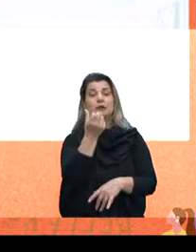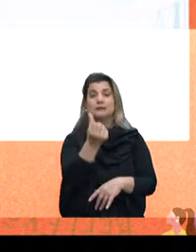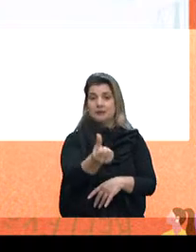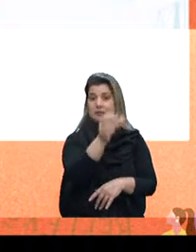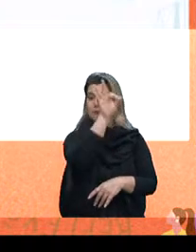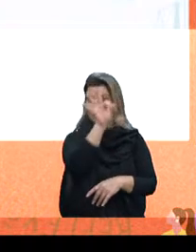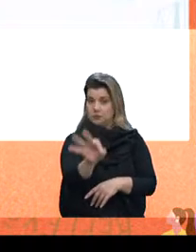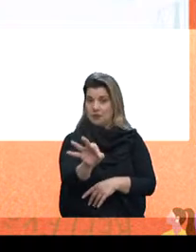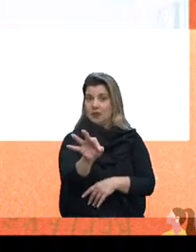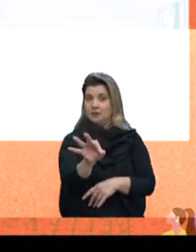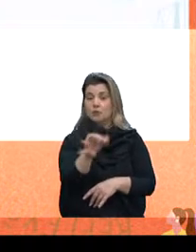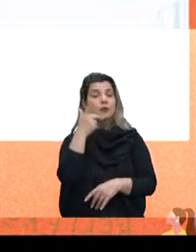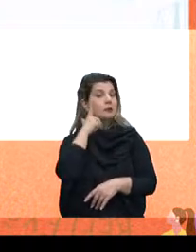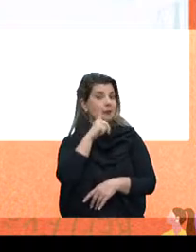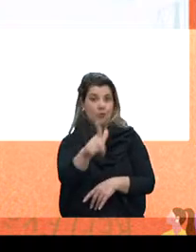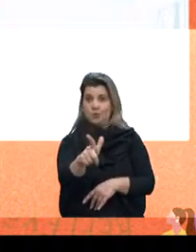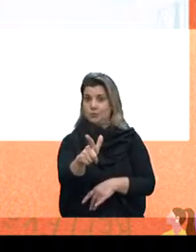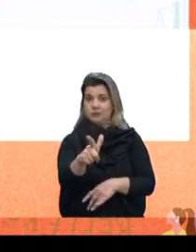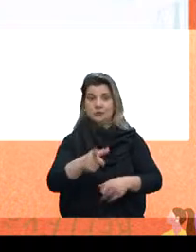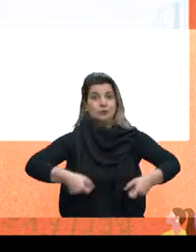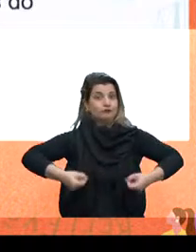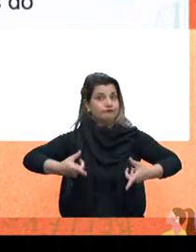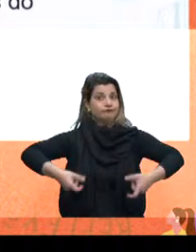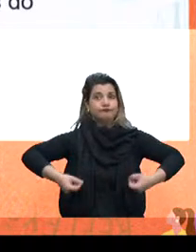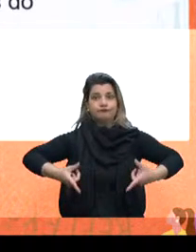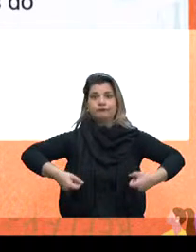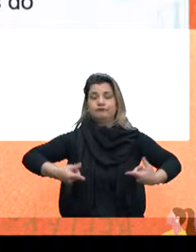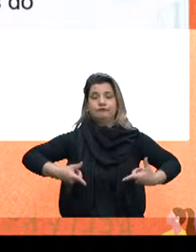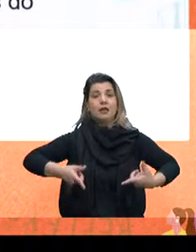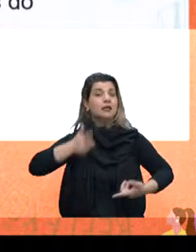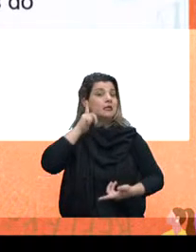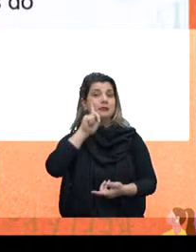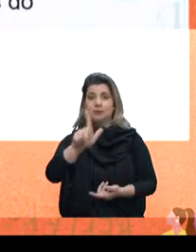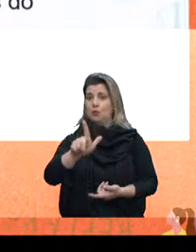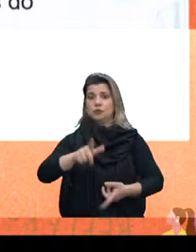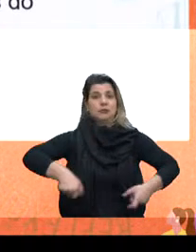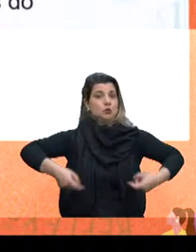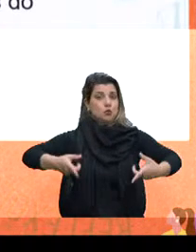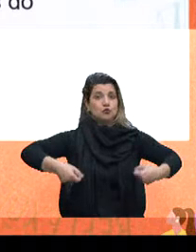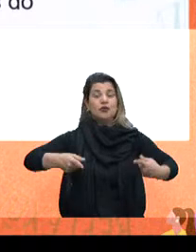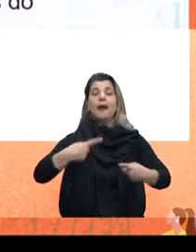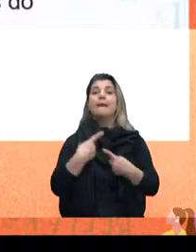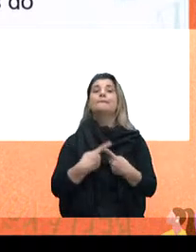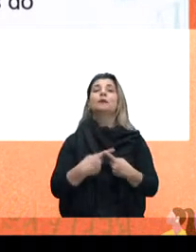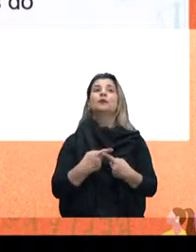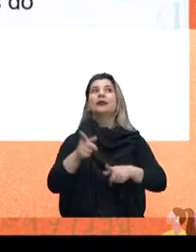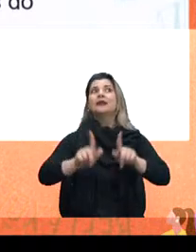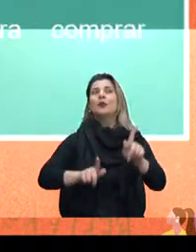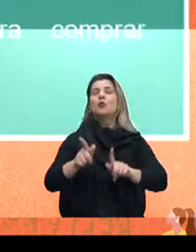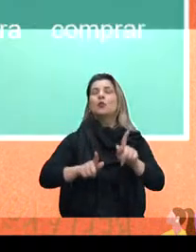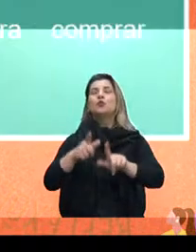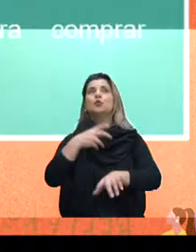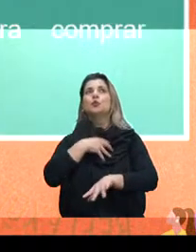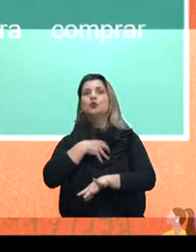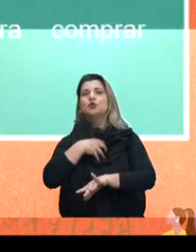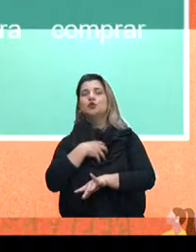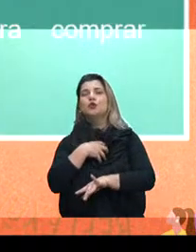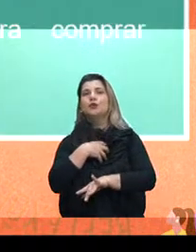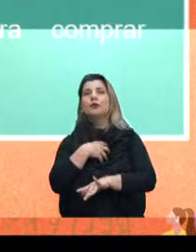preciso, que não conseguiram custear. E esse não conseguir custear, é porque, em alguns casos, ele